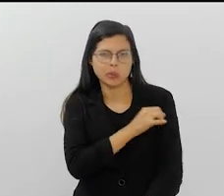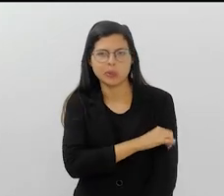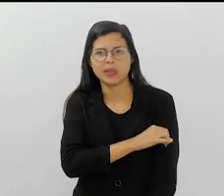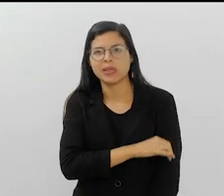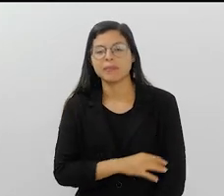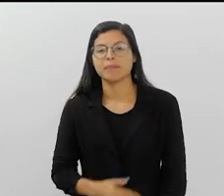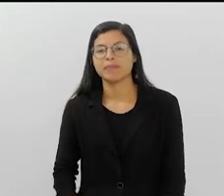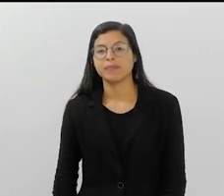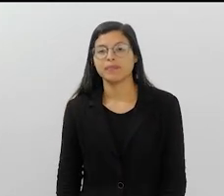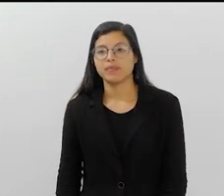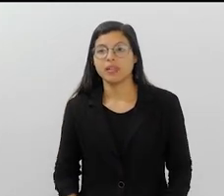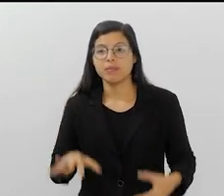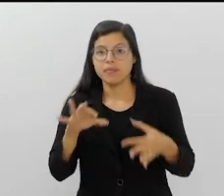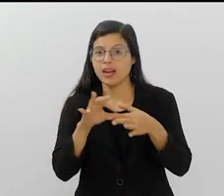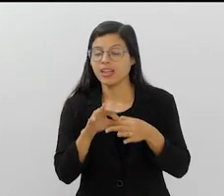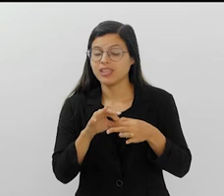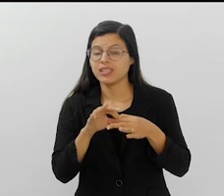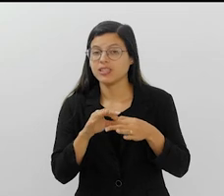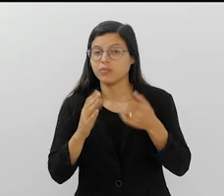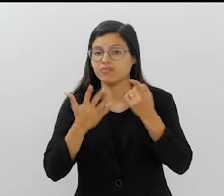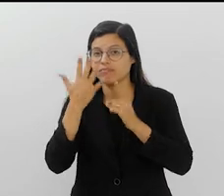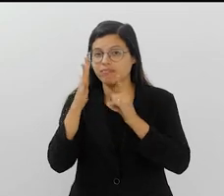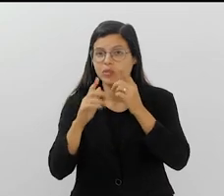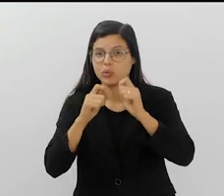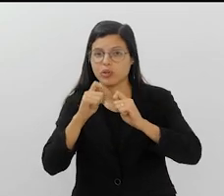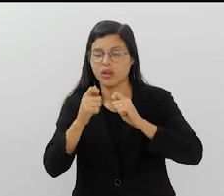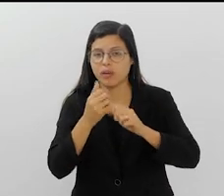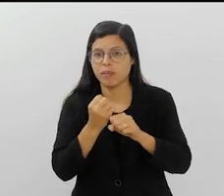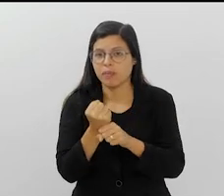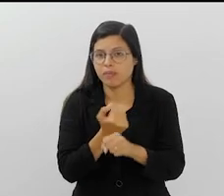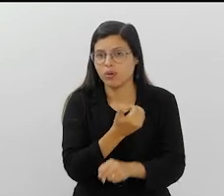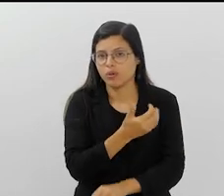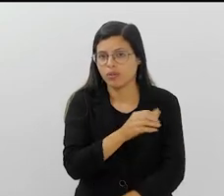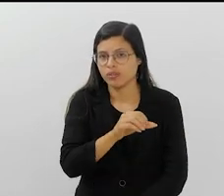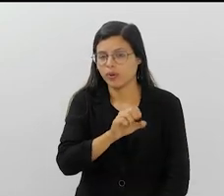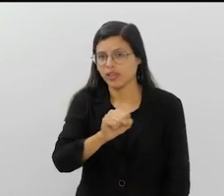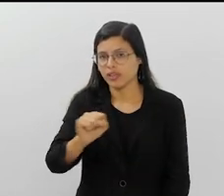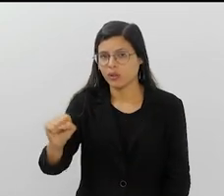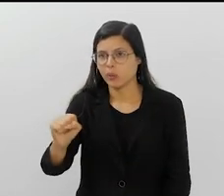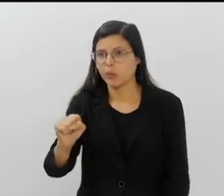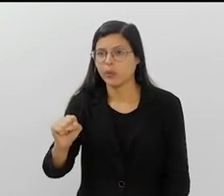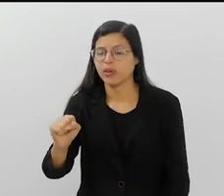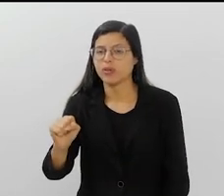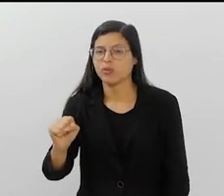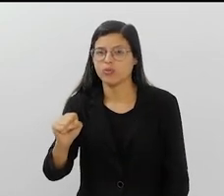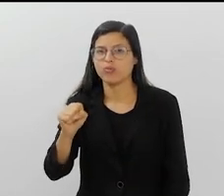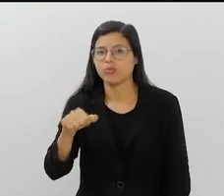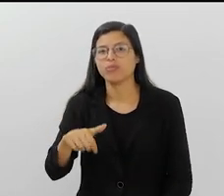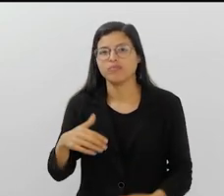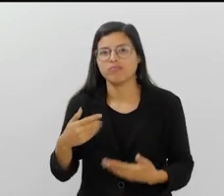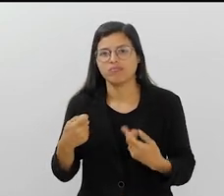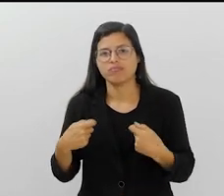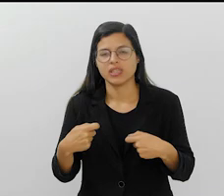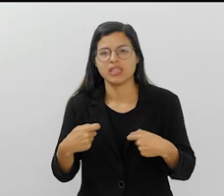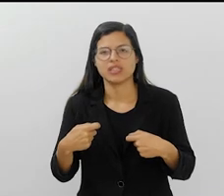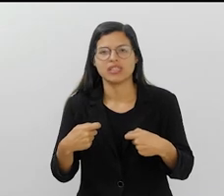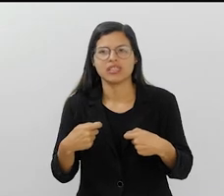A minha ligação com o carnaval vem do jornalismo. Em 1988, eu fui credenciado pra cobrir o desfile